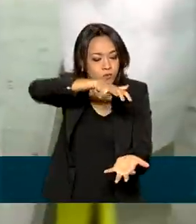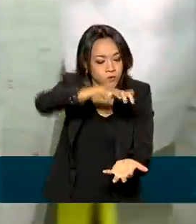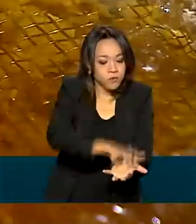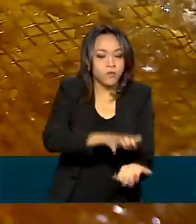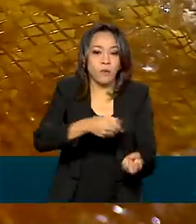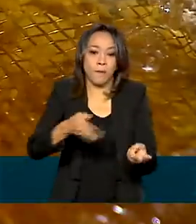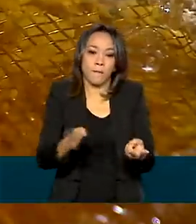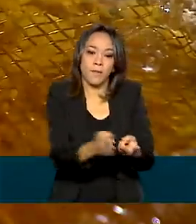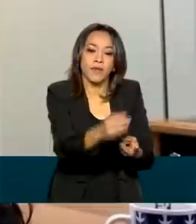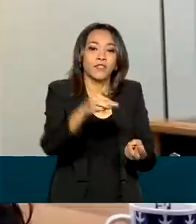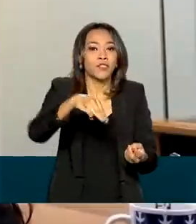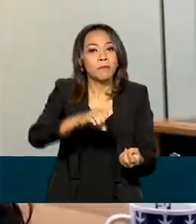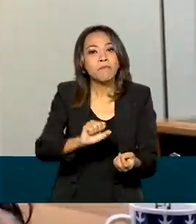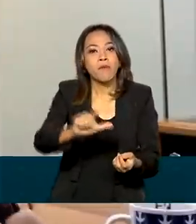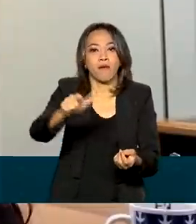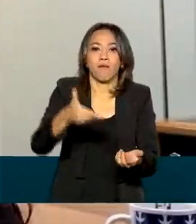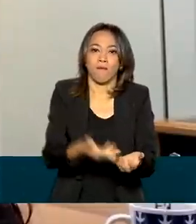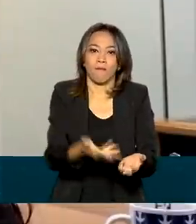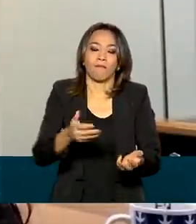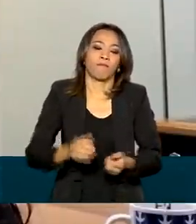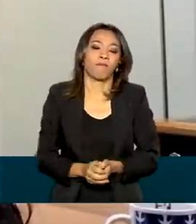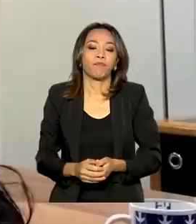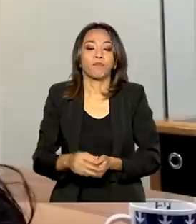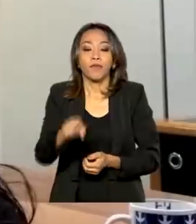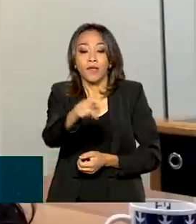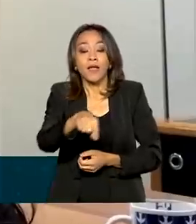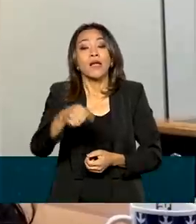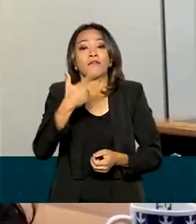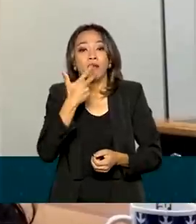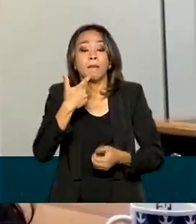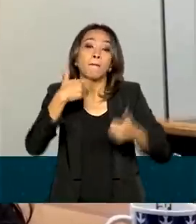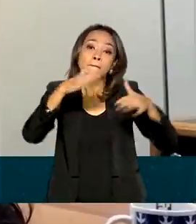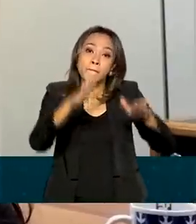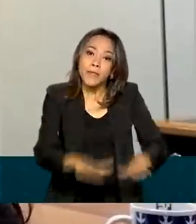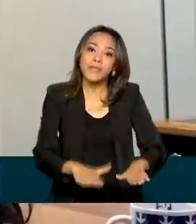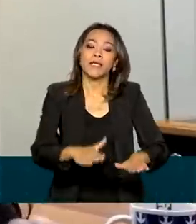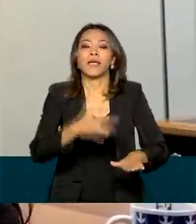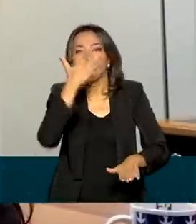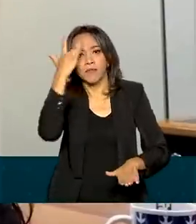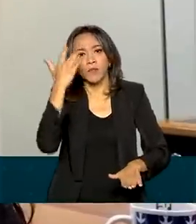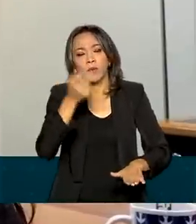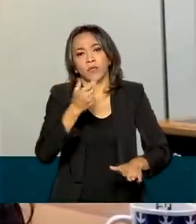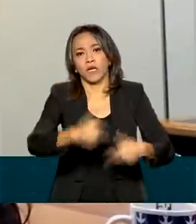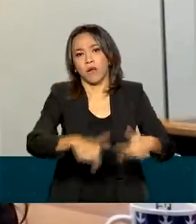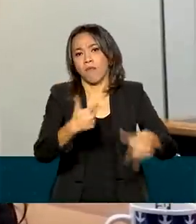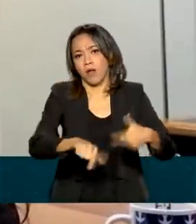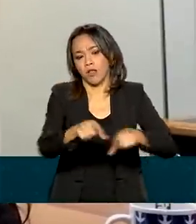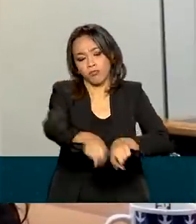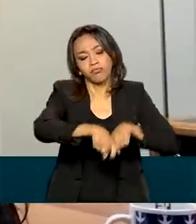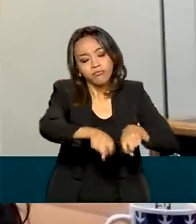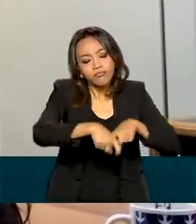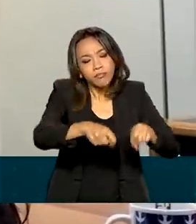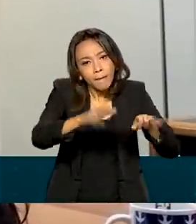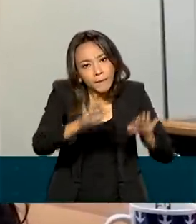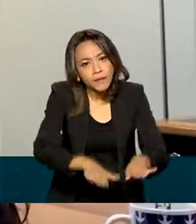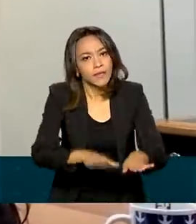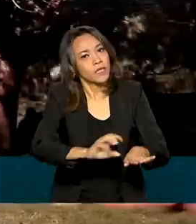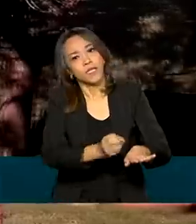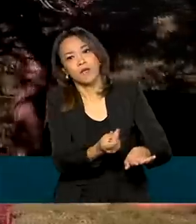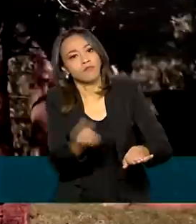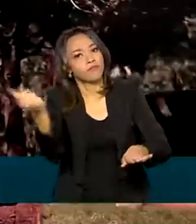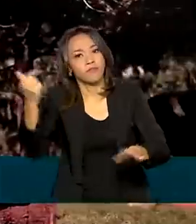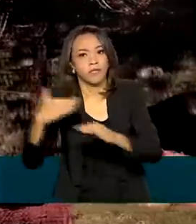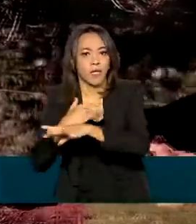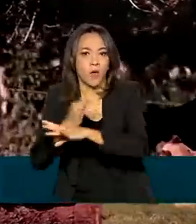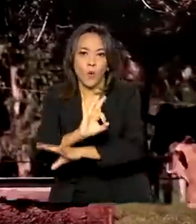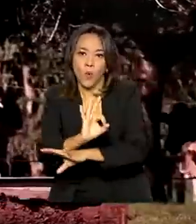pescados e mel. Nós queremos manter o homem no campo, desde que ele tenha uma atividade produtiva que possibilite se ficar no campo.